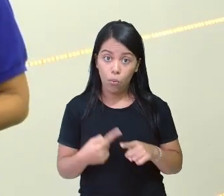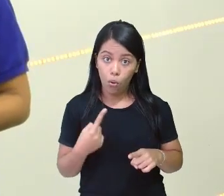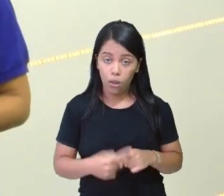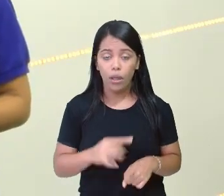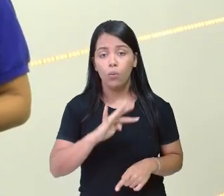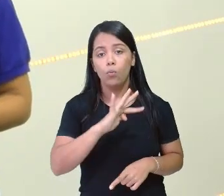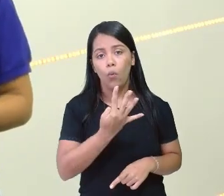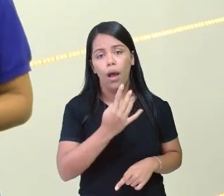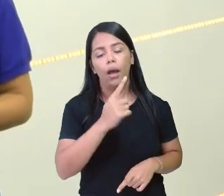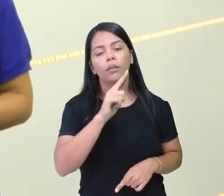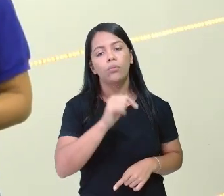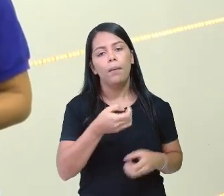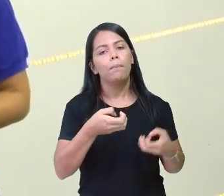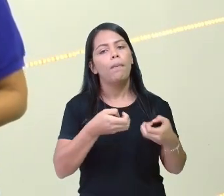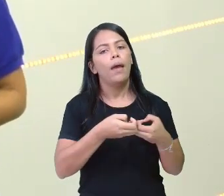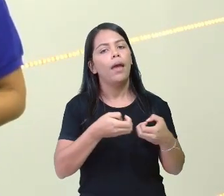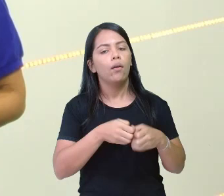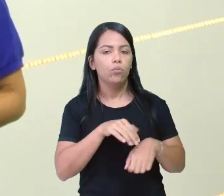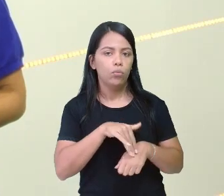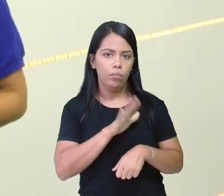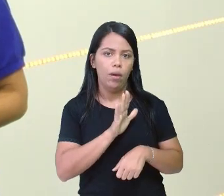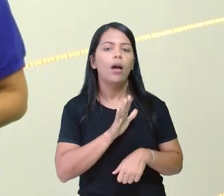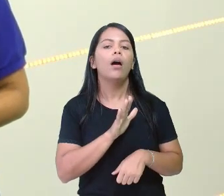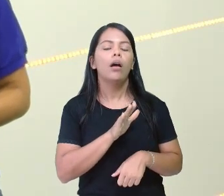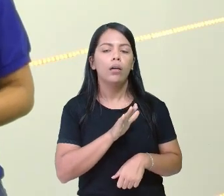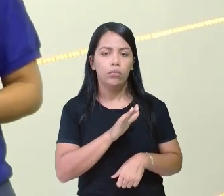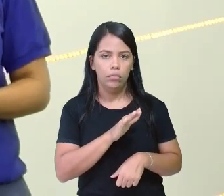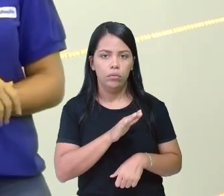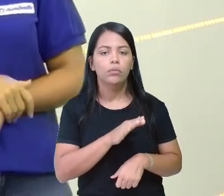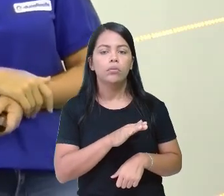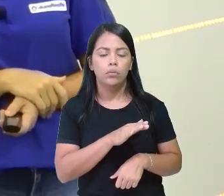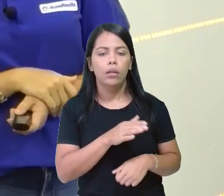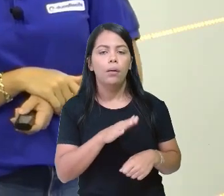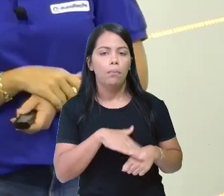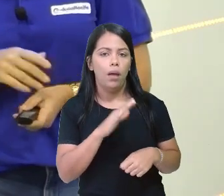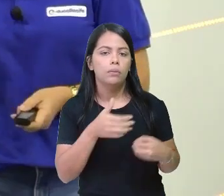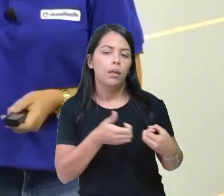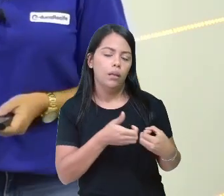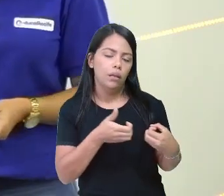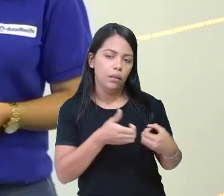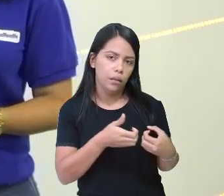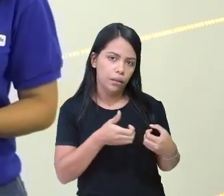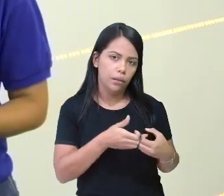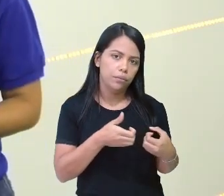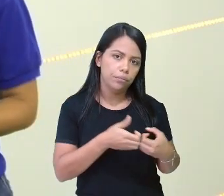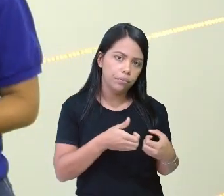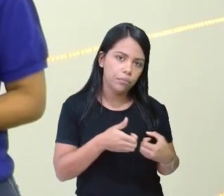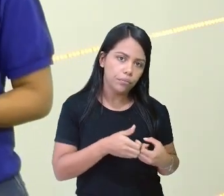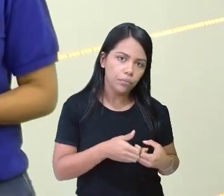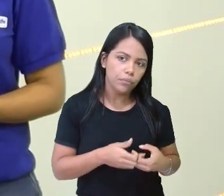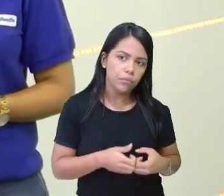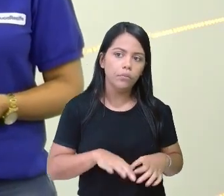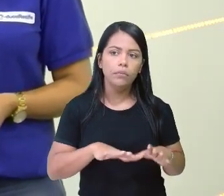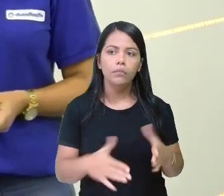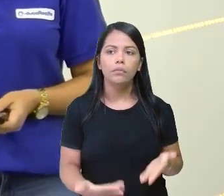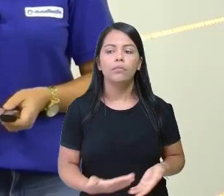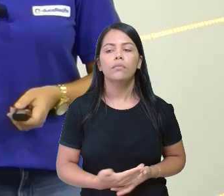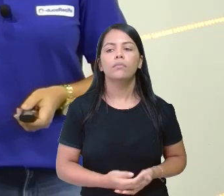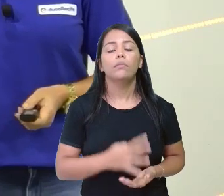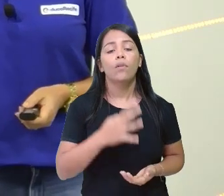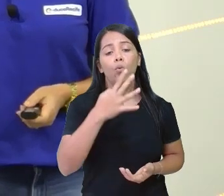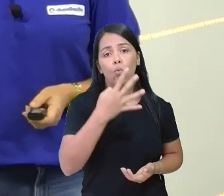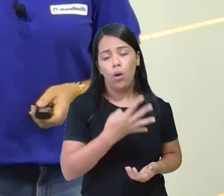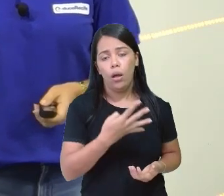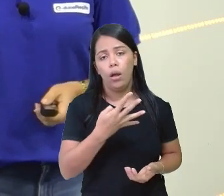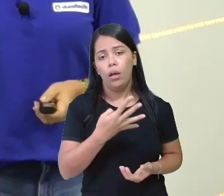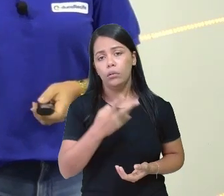Quatro é o número mais próximo que ficou, né, para cada horário do turno. E, ó, ficará quatro